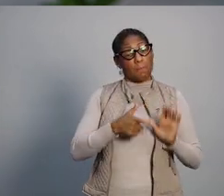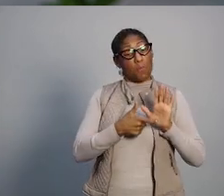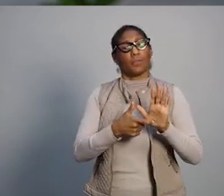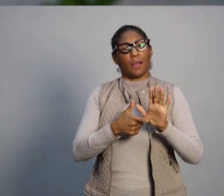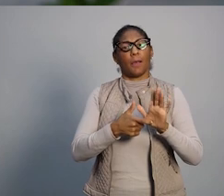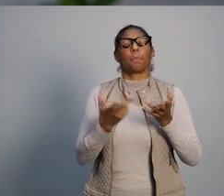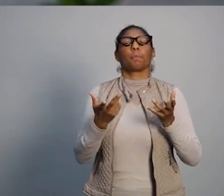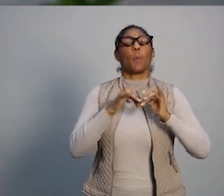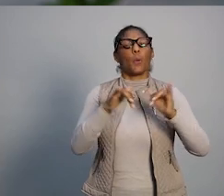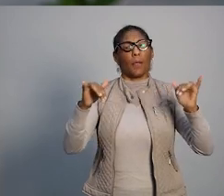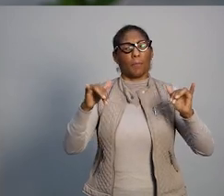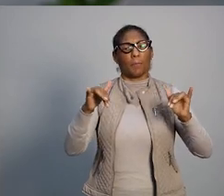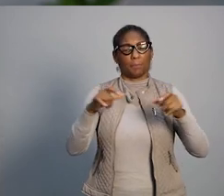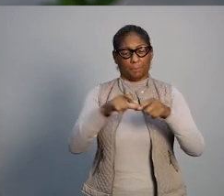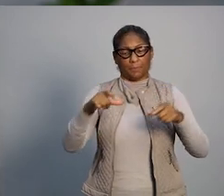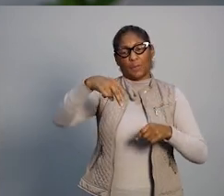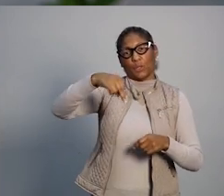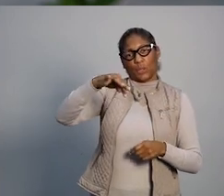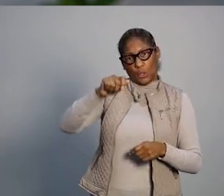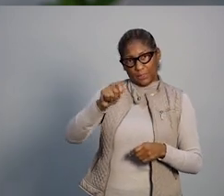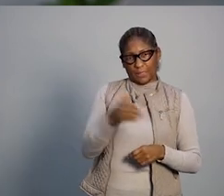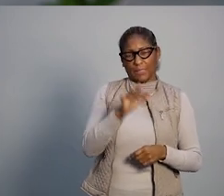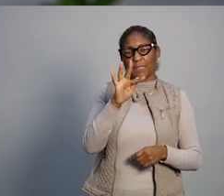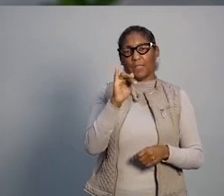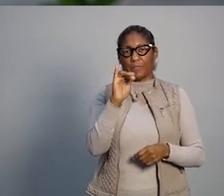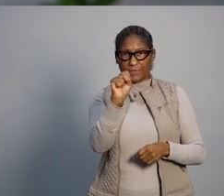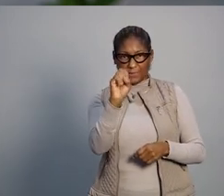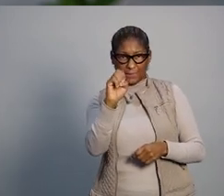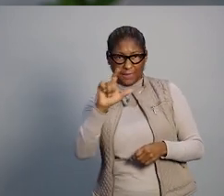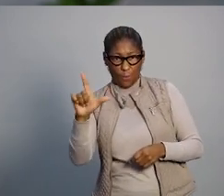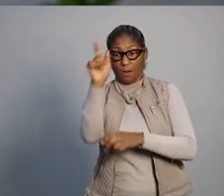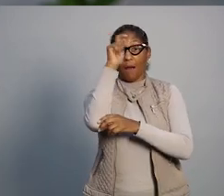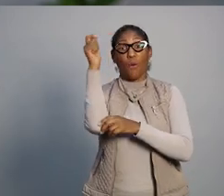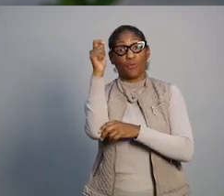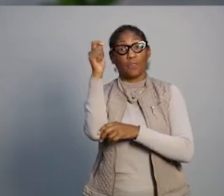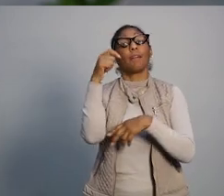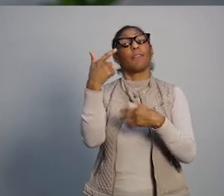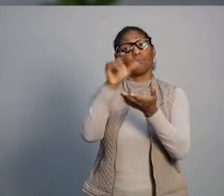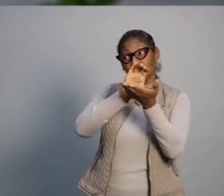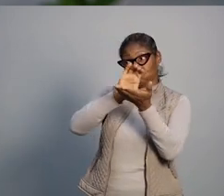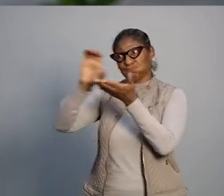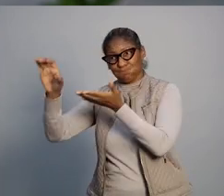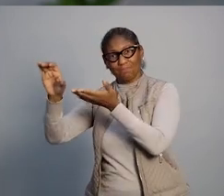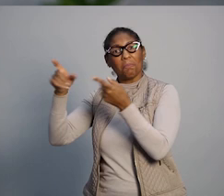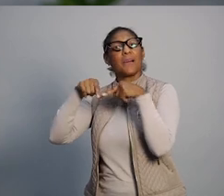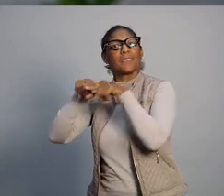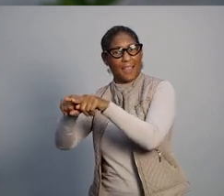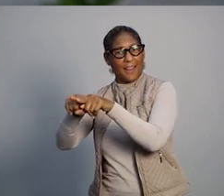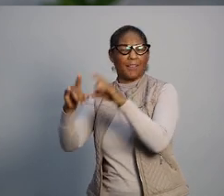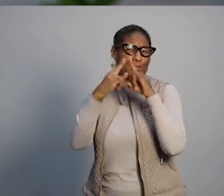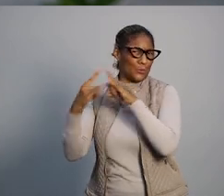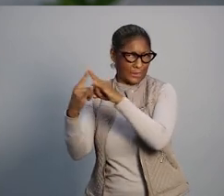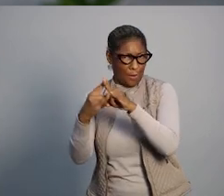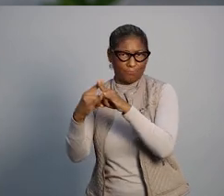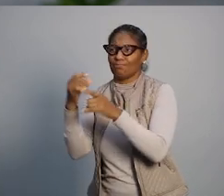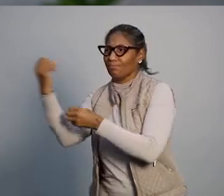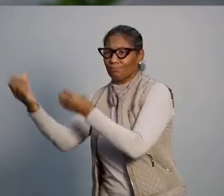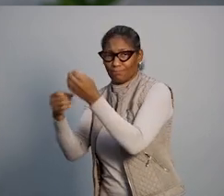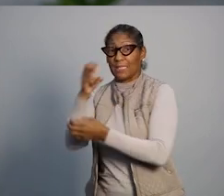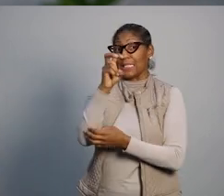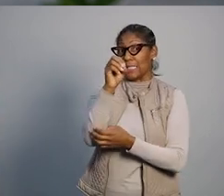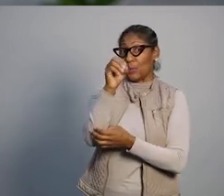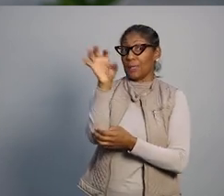incentivar a transparência e a cidadania com mudanças no programa Nota Fiscal Gaúcha, ampliando os recursos para as